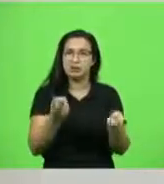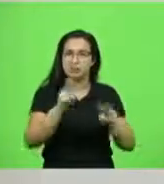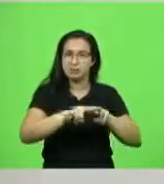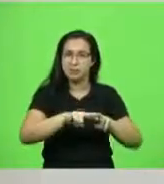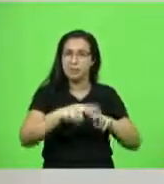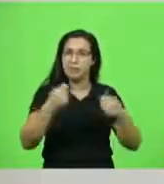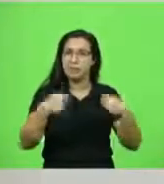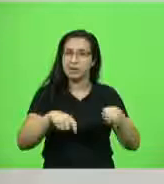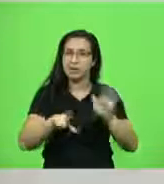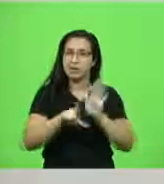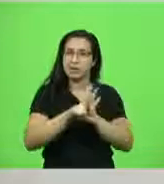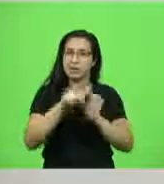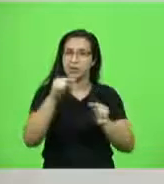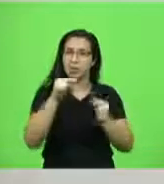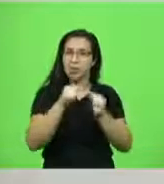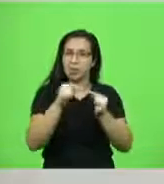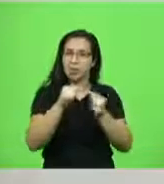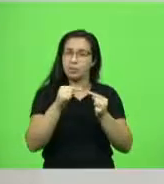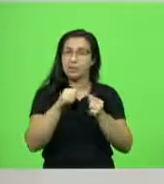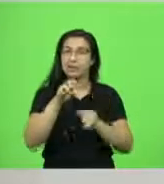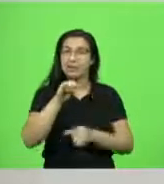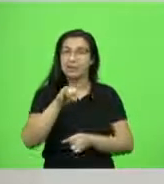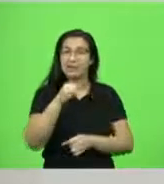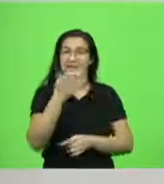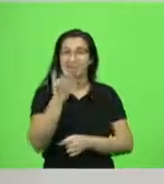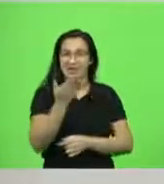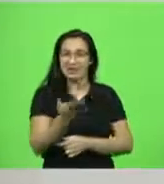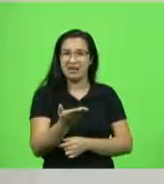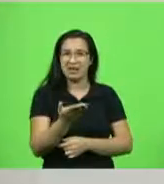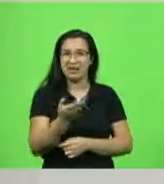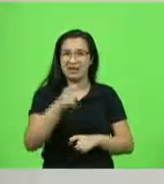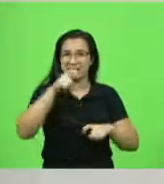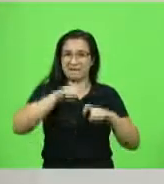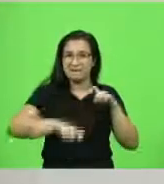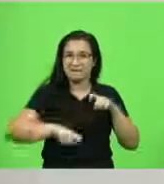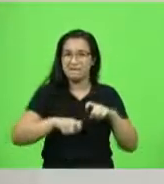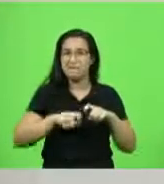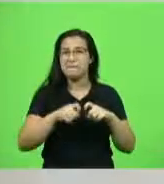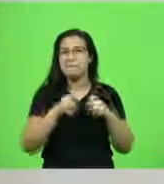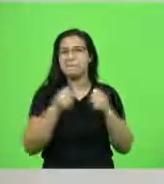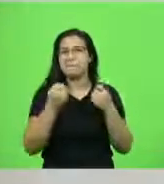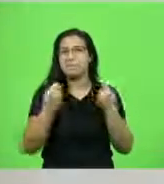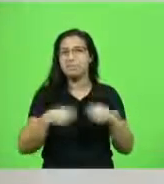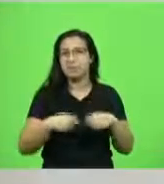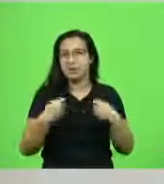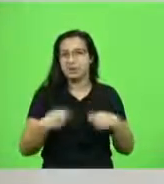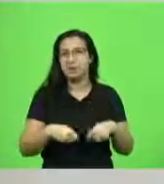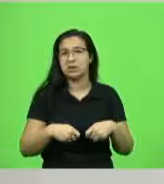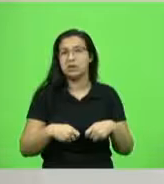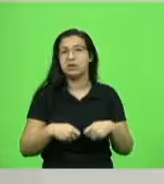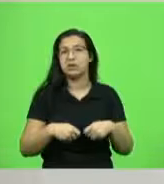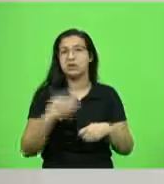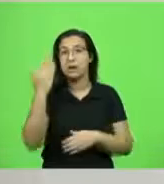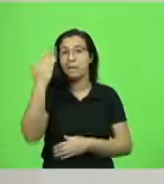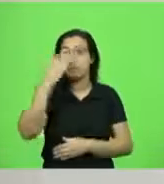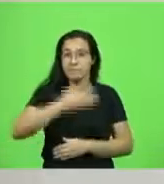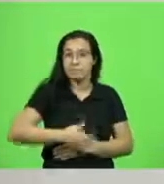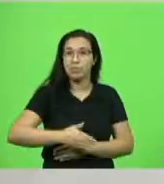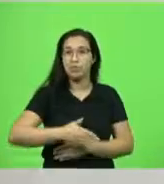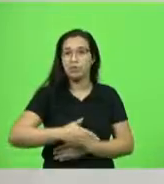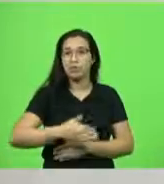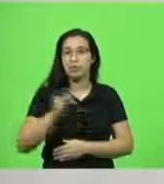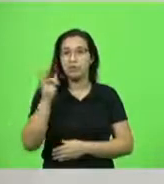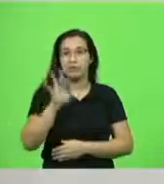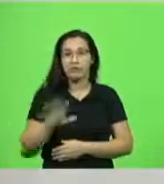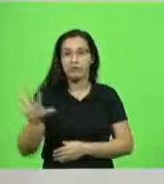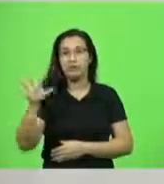punido, se ocorrer algum abuso sexual, essa pessoa tem, nós precisamos que aprove em nível federal a